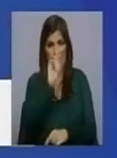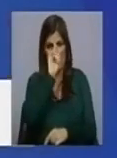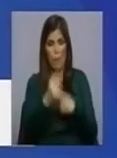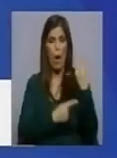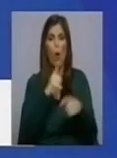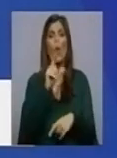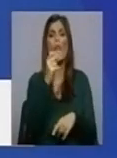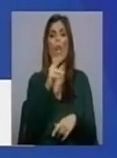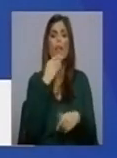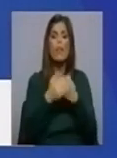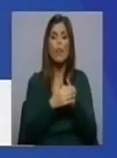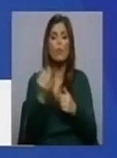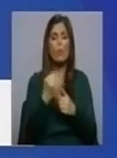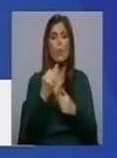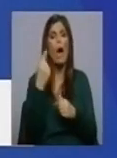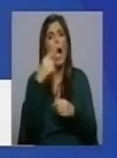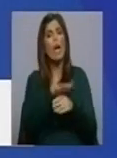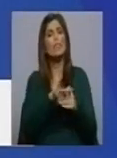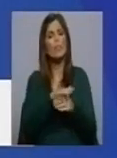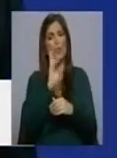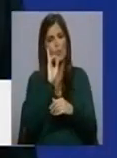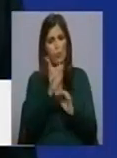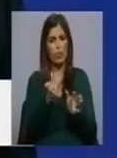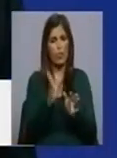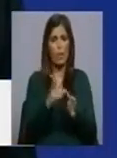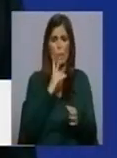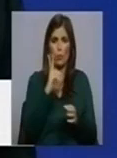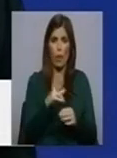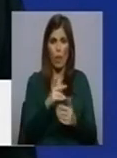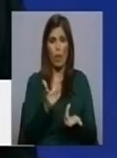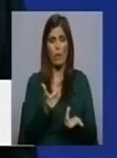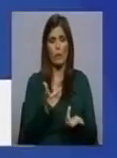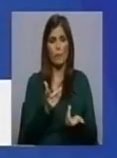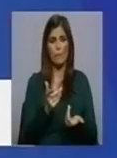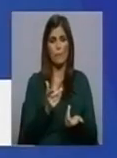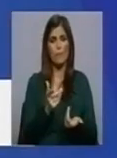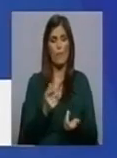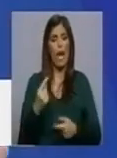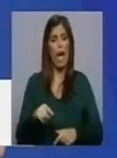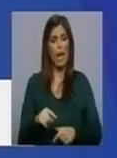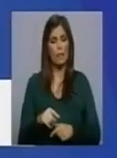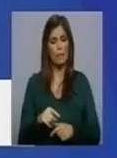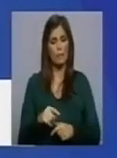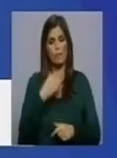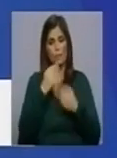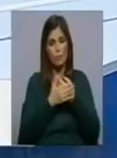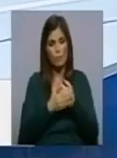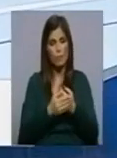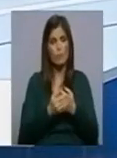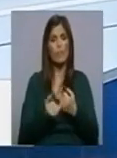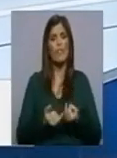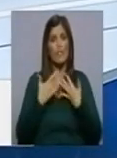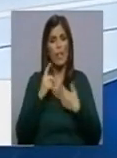lar de idosos no Porto, onde haja situações, que de resto temos visto no país, onde há idosos infectados, mostrados com